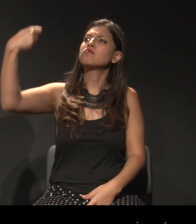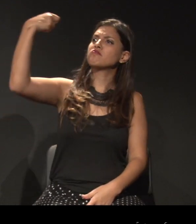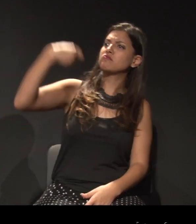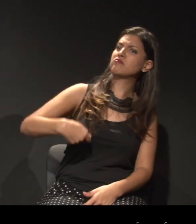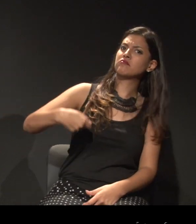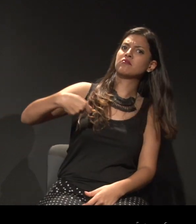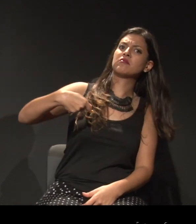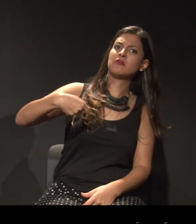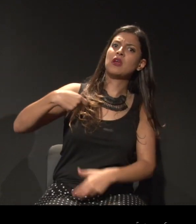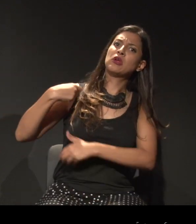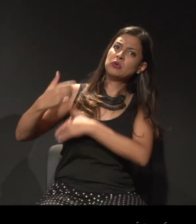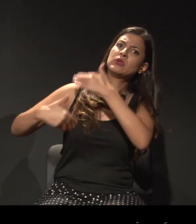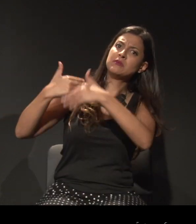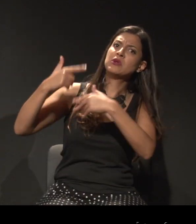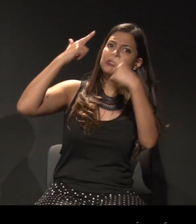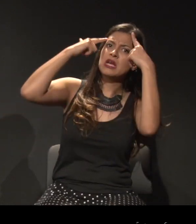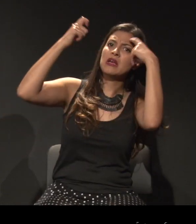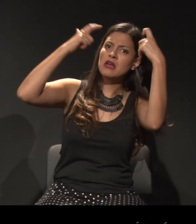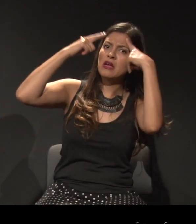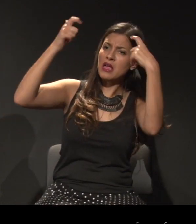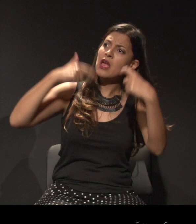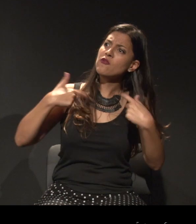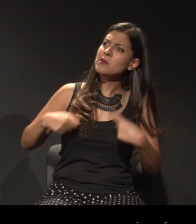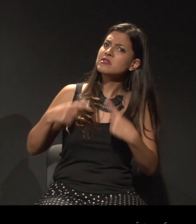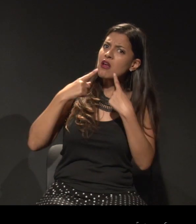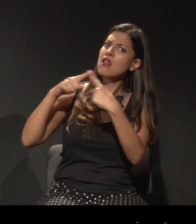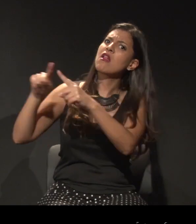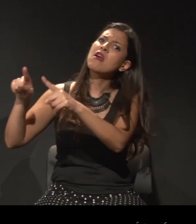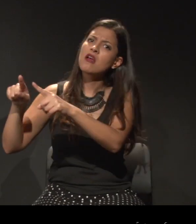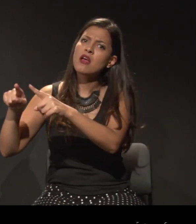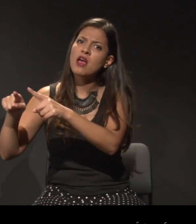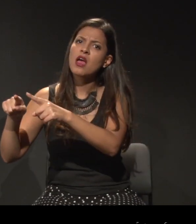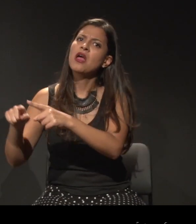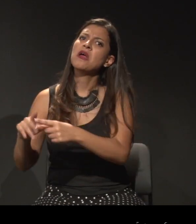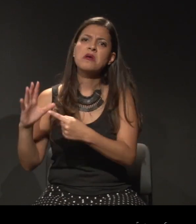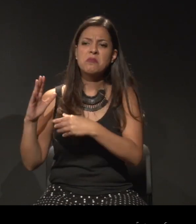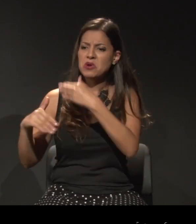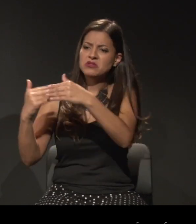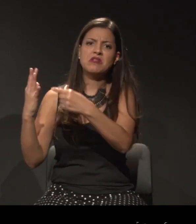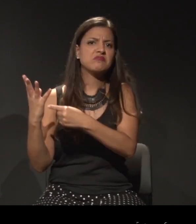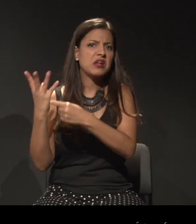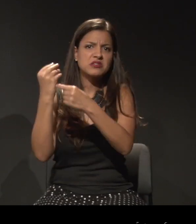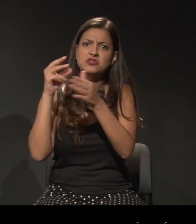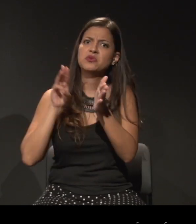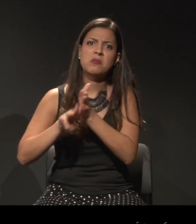inscritas nos processos criativos, nos processos metodológicos, artísticos.